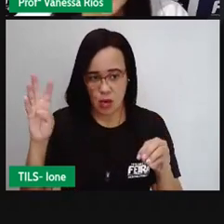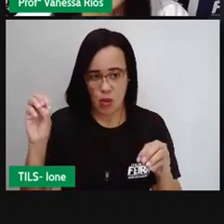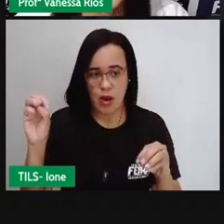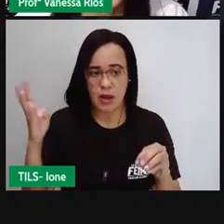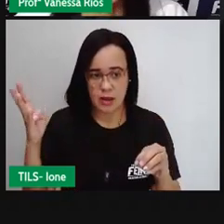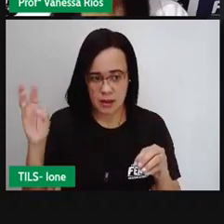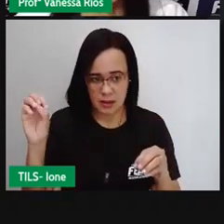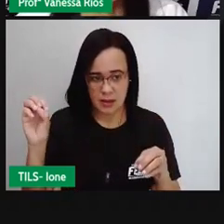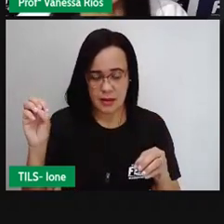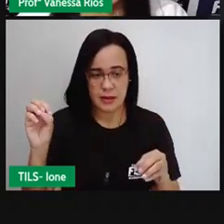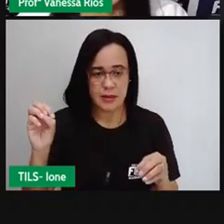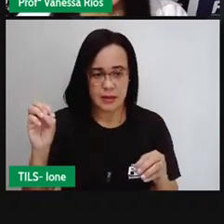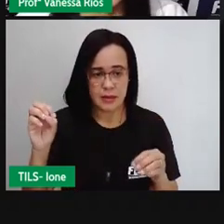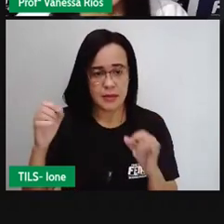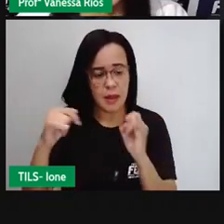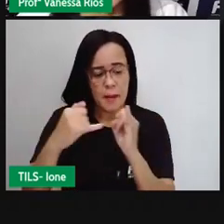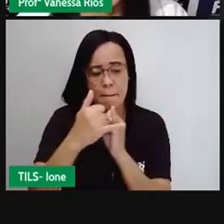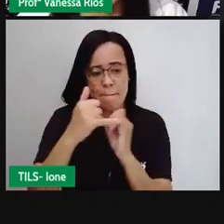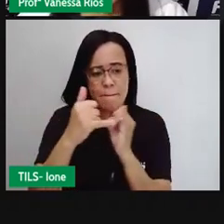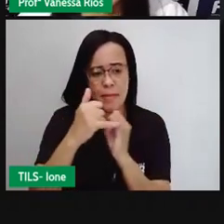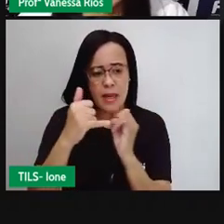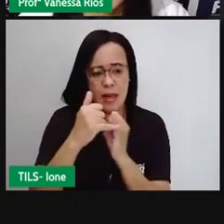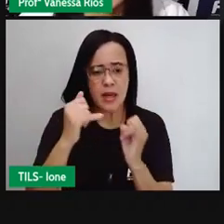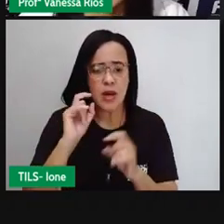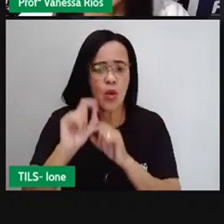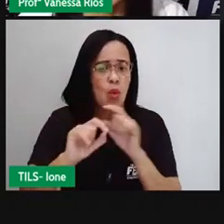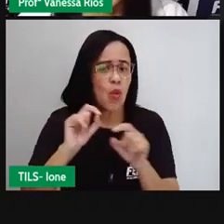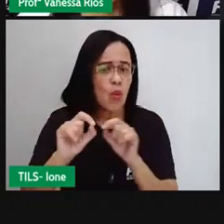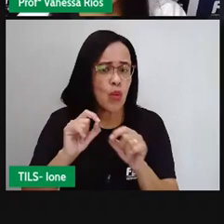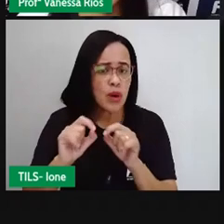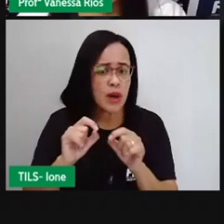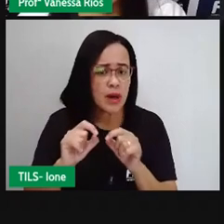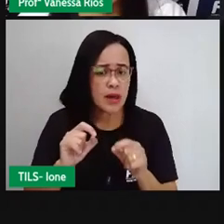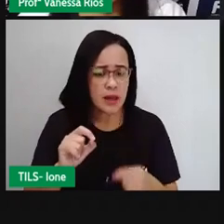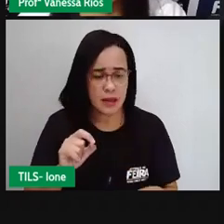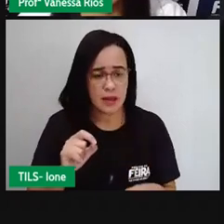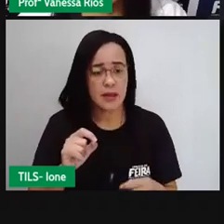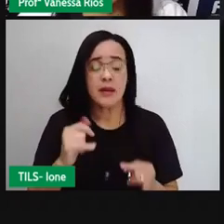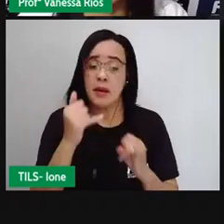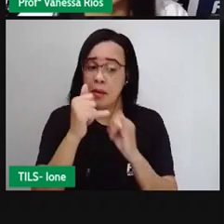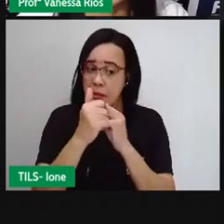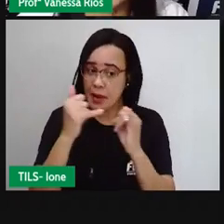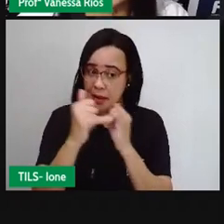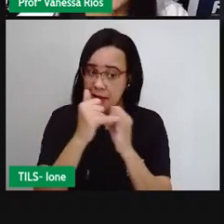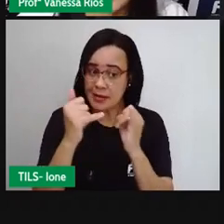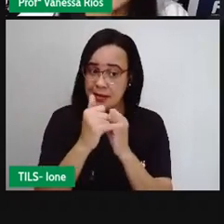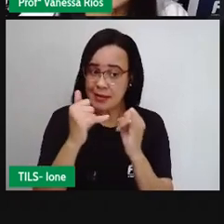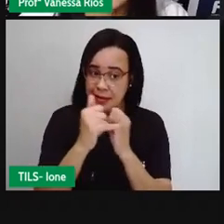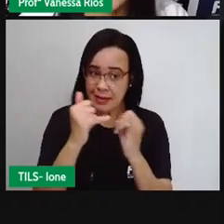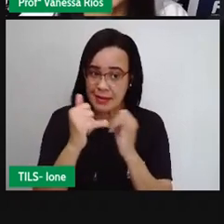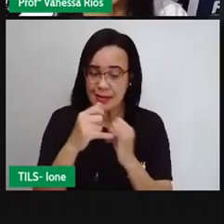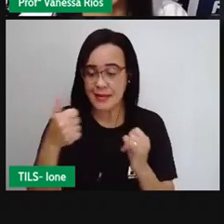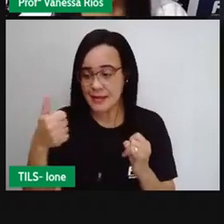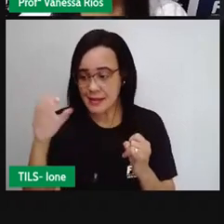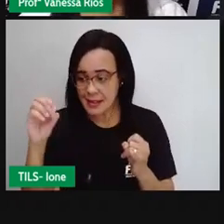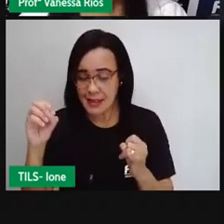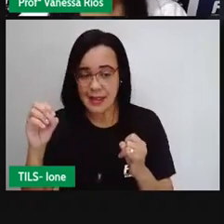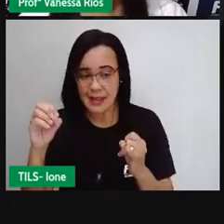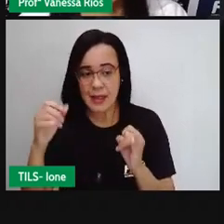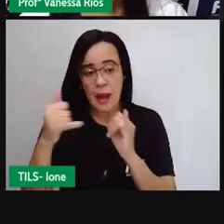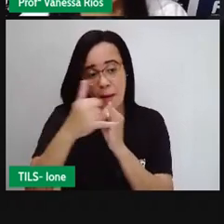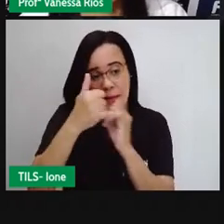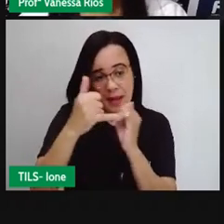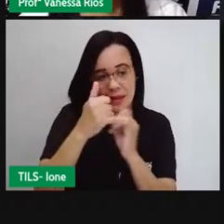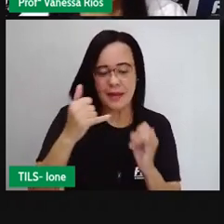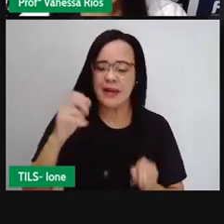meia dezena meia a gente entende como metade se uma dezena inteira é dez a metade de